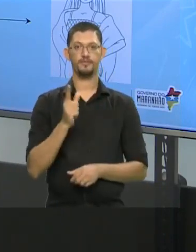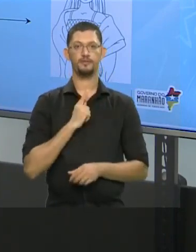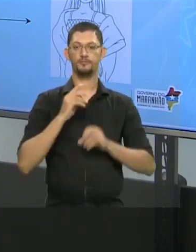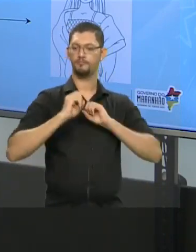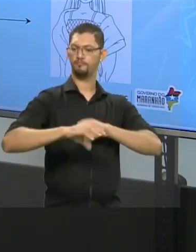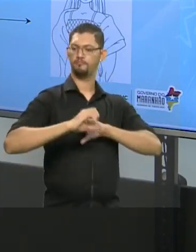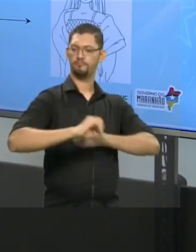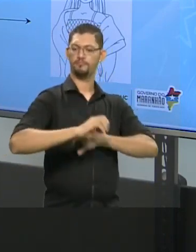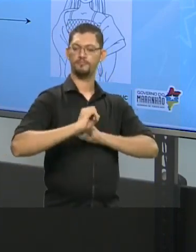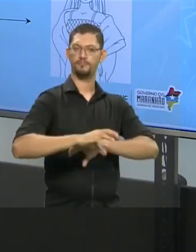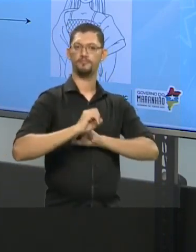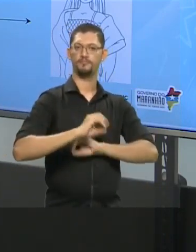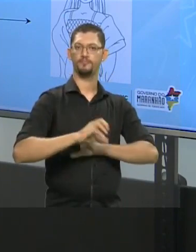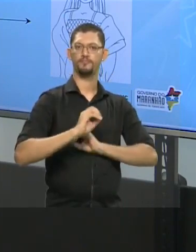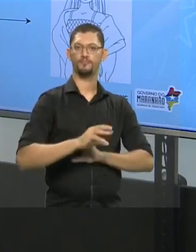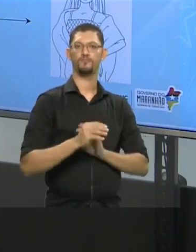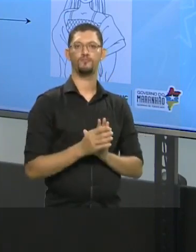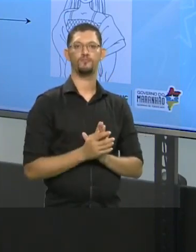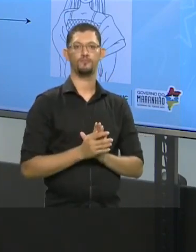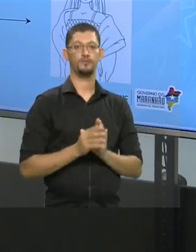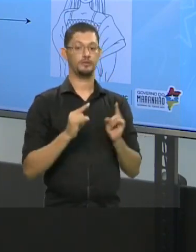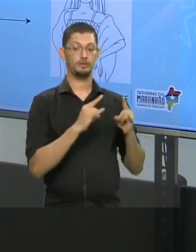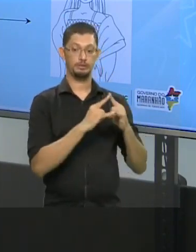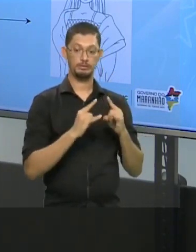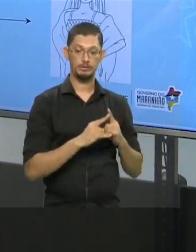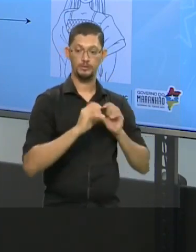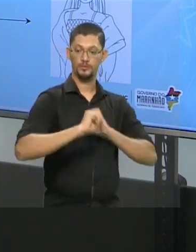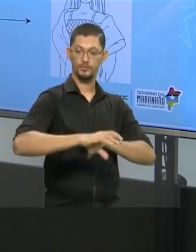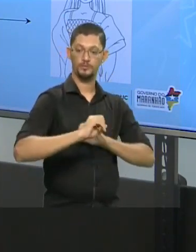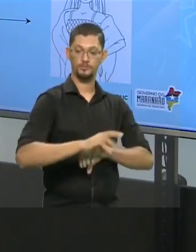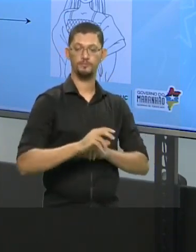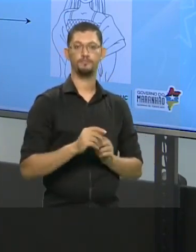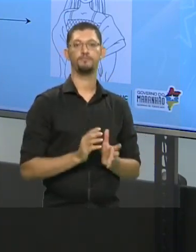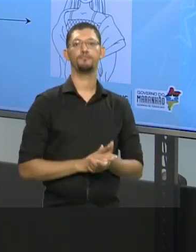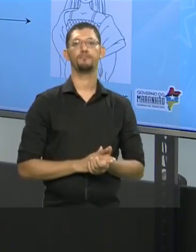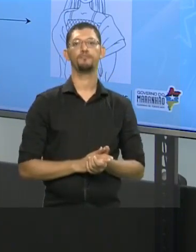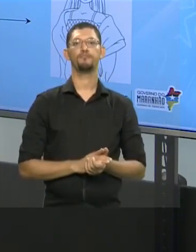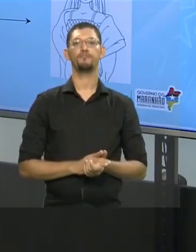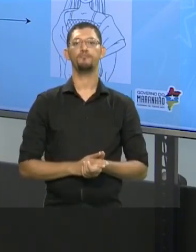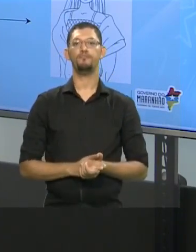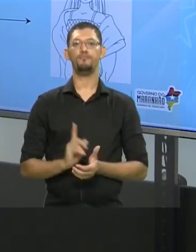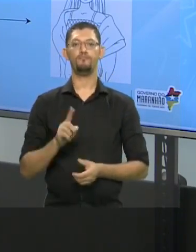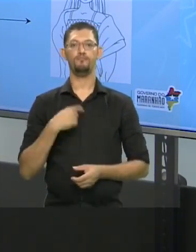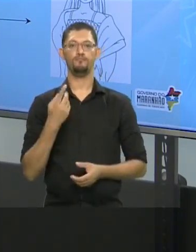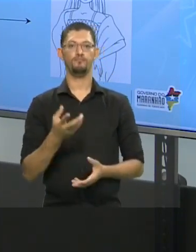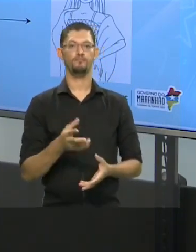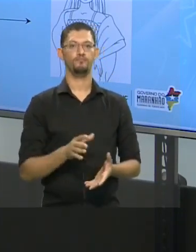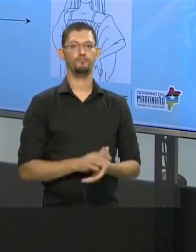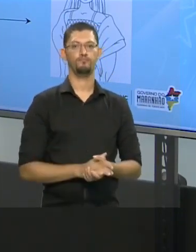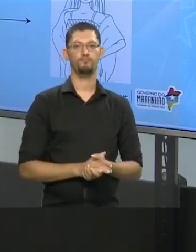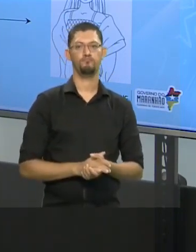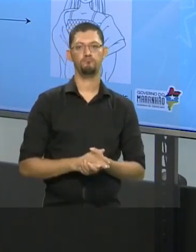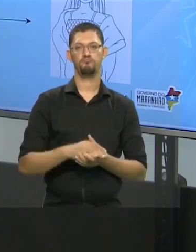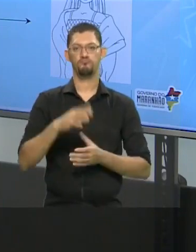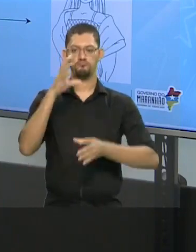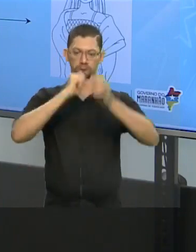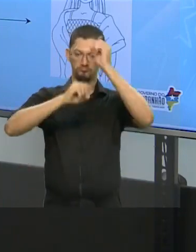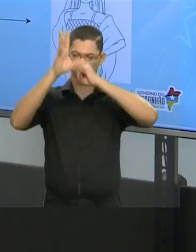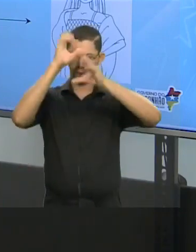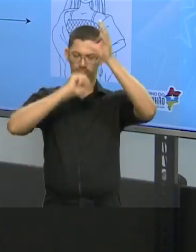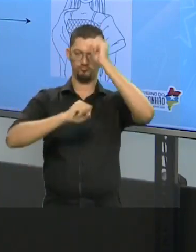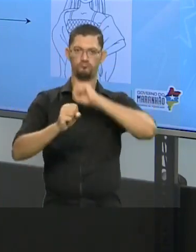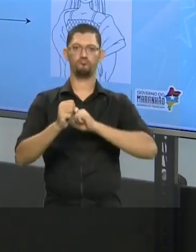educação como a gente chama mais institucionalizada. A gente vai adquirir uma série de conteúdos que